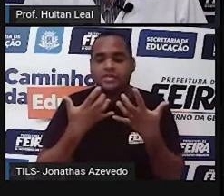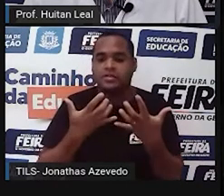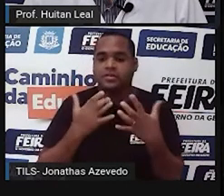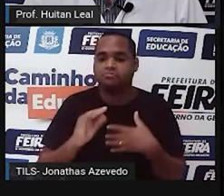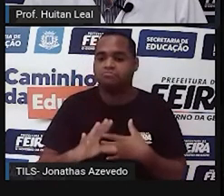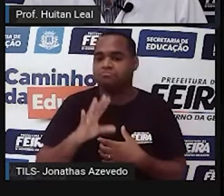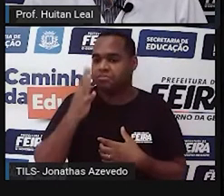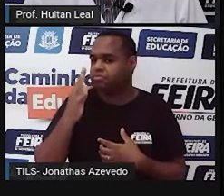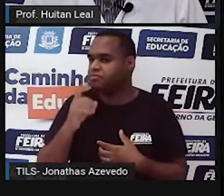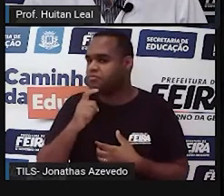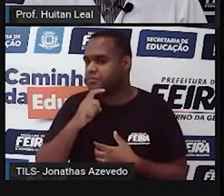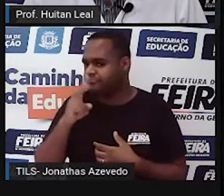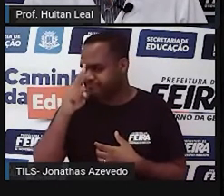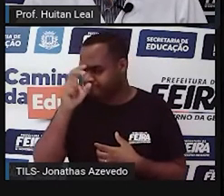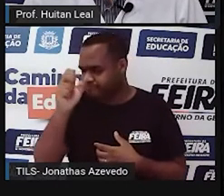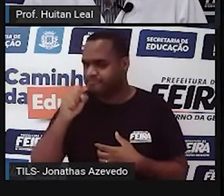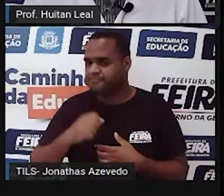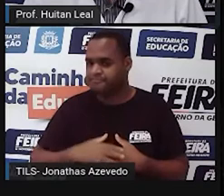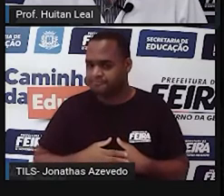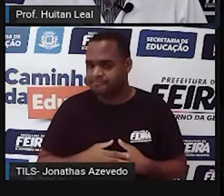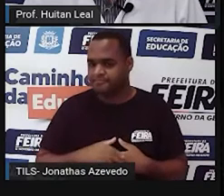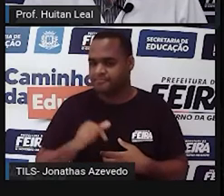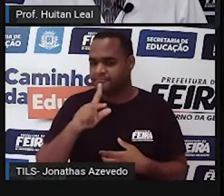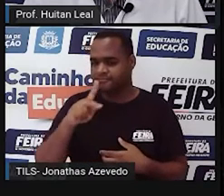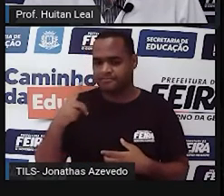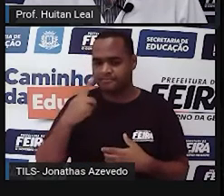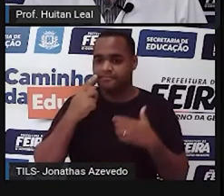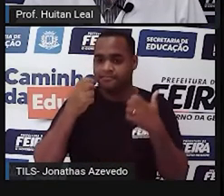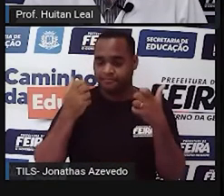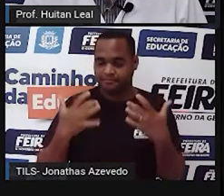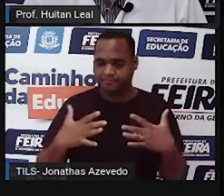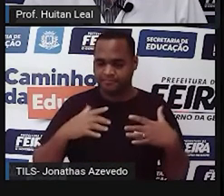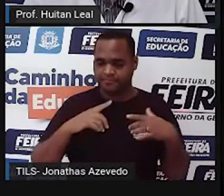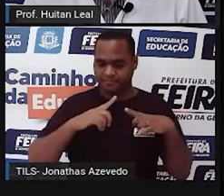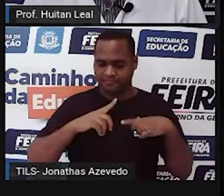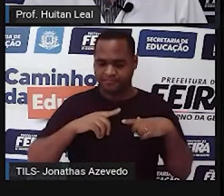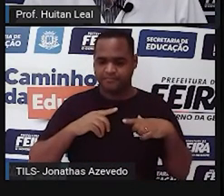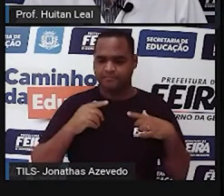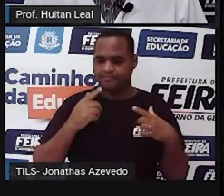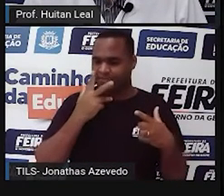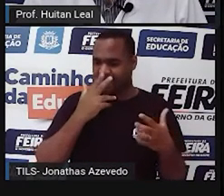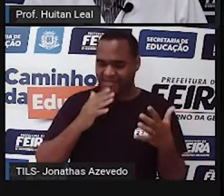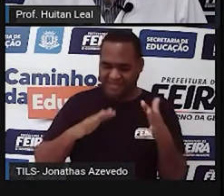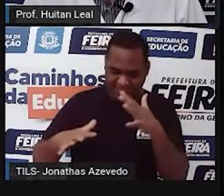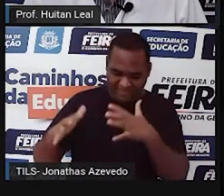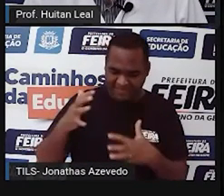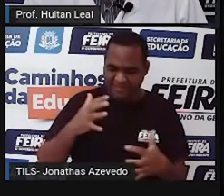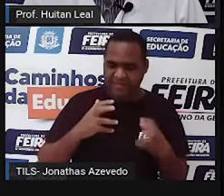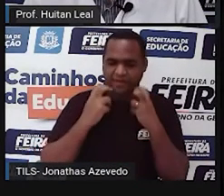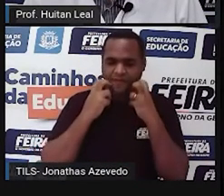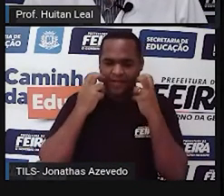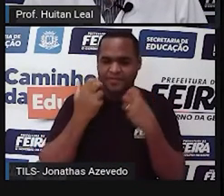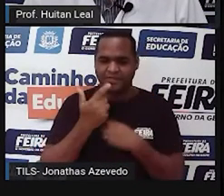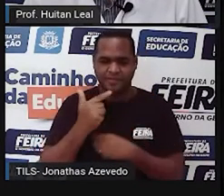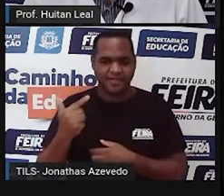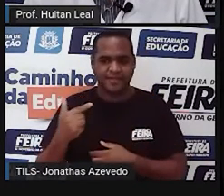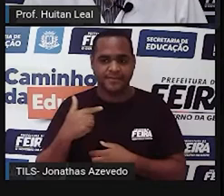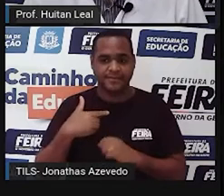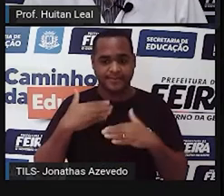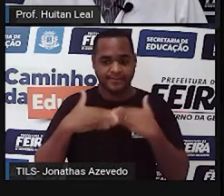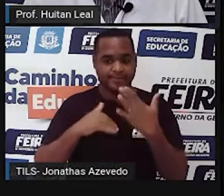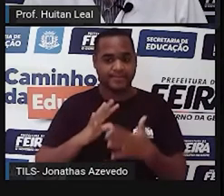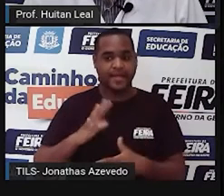inverno. Eliane, a professora, descobriu Israel, exagetado, envergonhado, quase